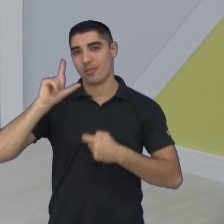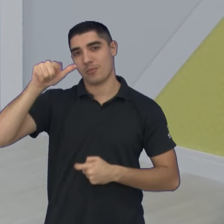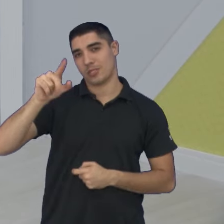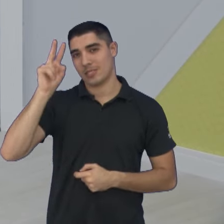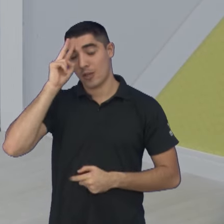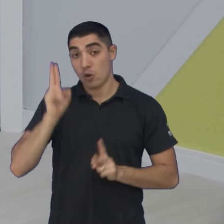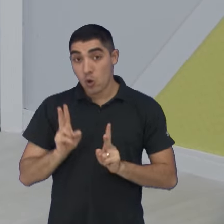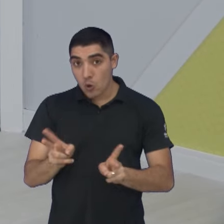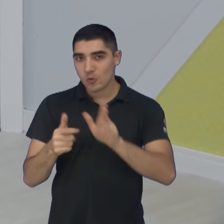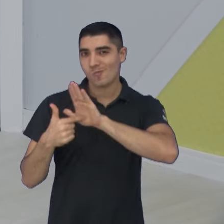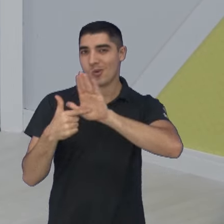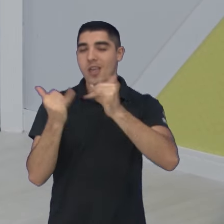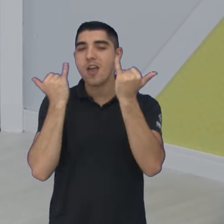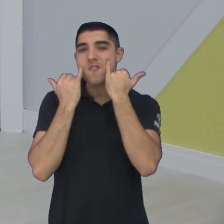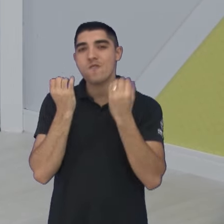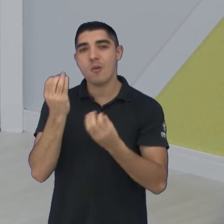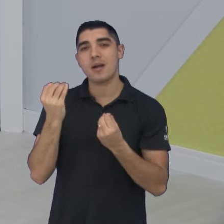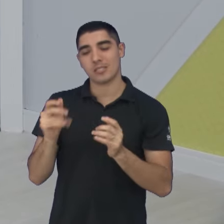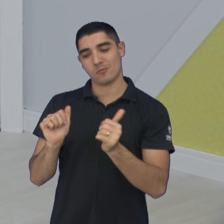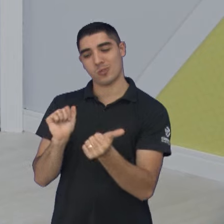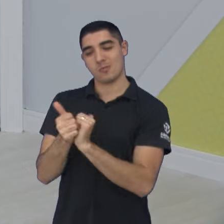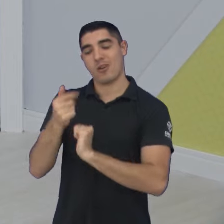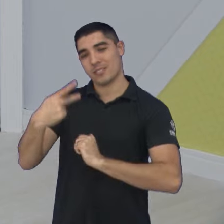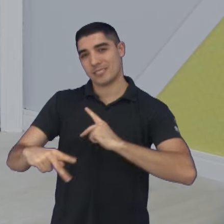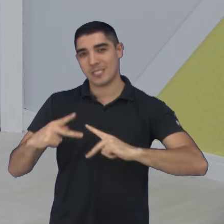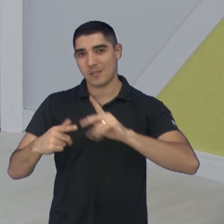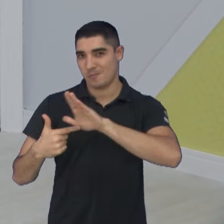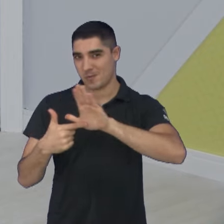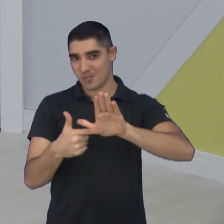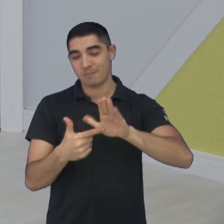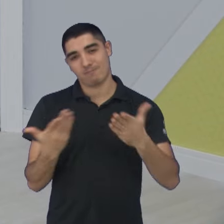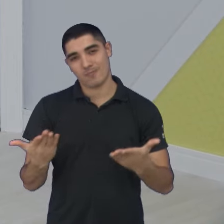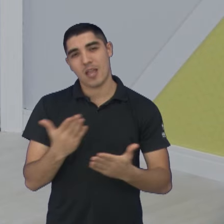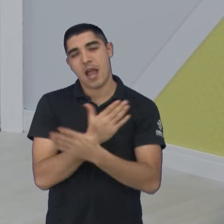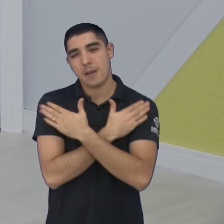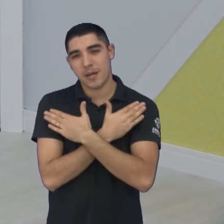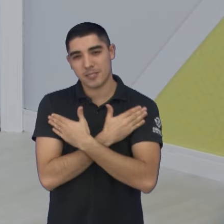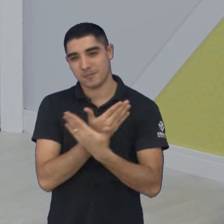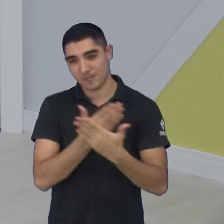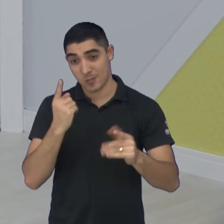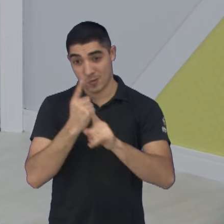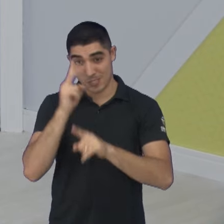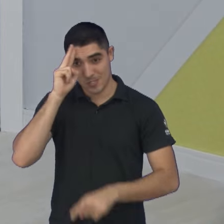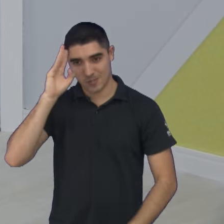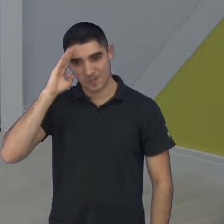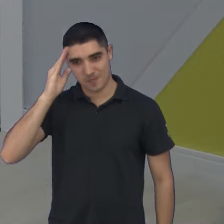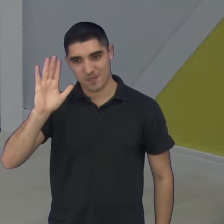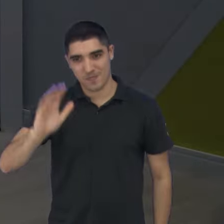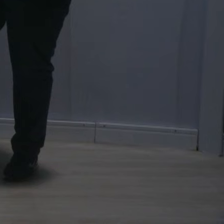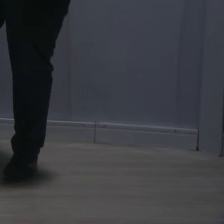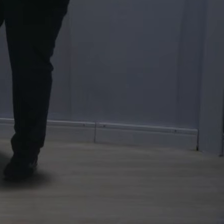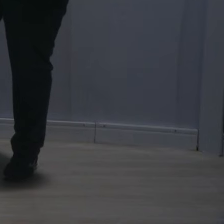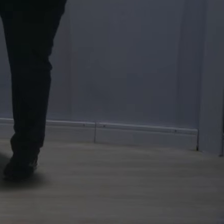atualizar tudo pra você do esporte aqui de São José dos Campos. De minha parte, grande abraço, até segunda. Tchau, tchau.